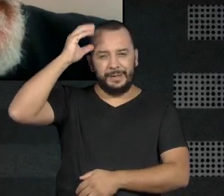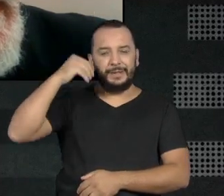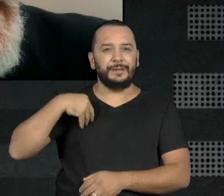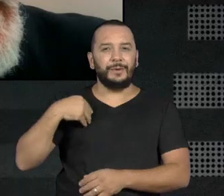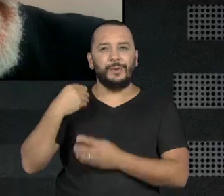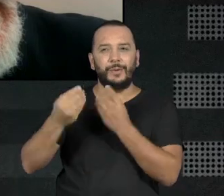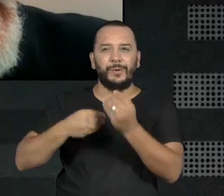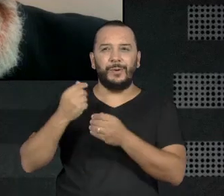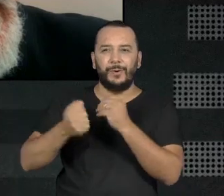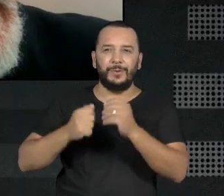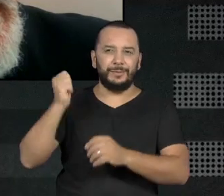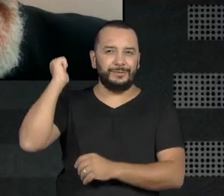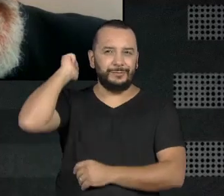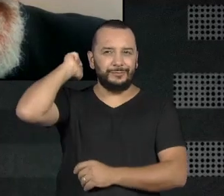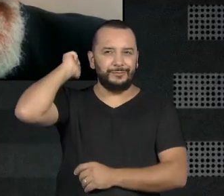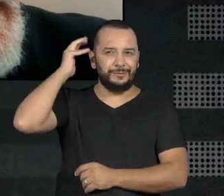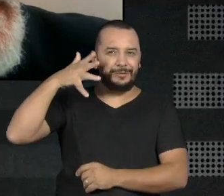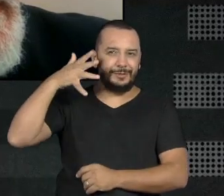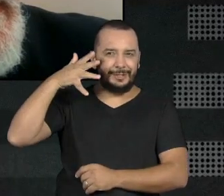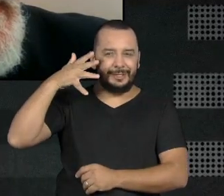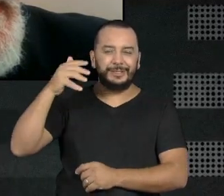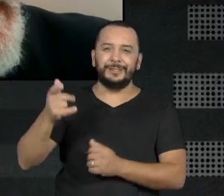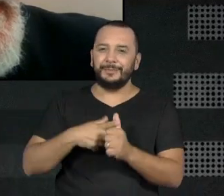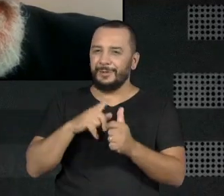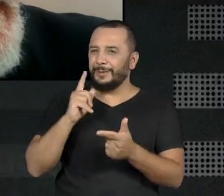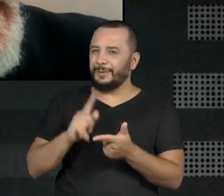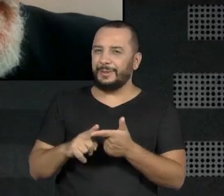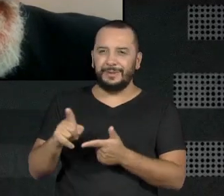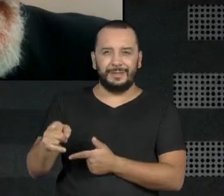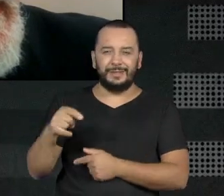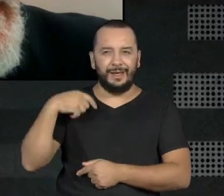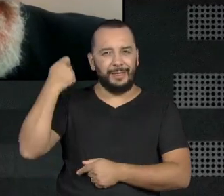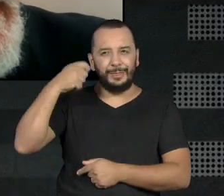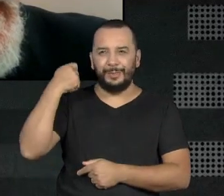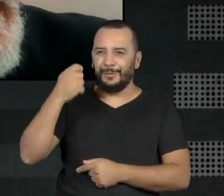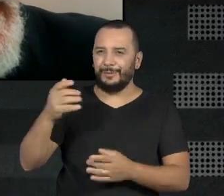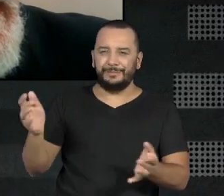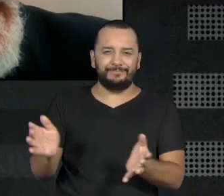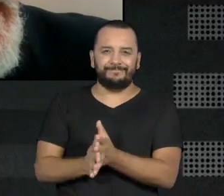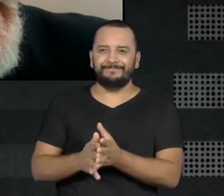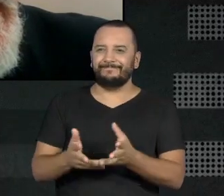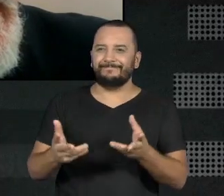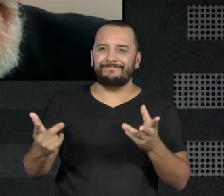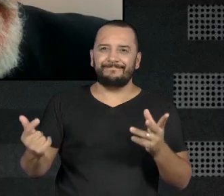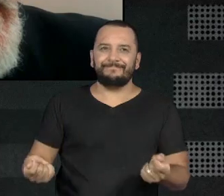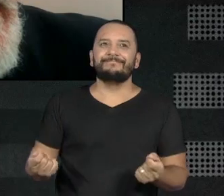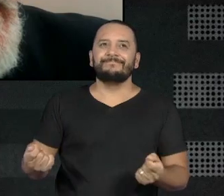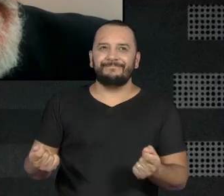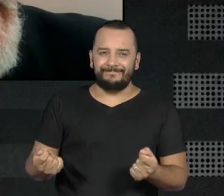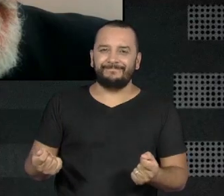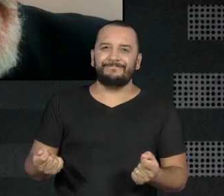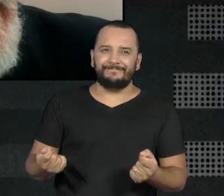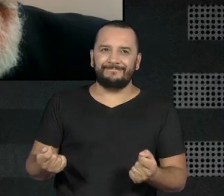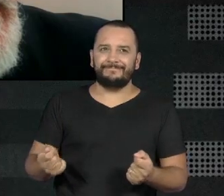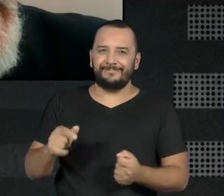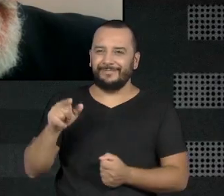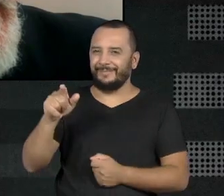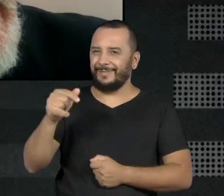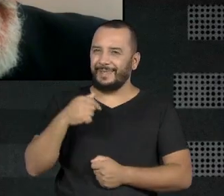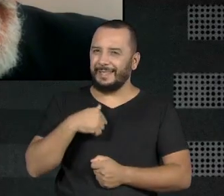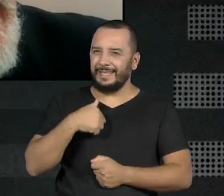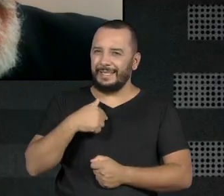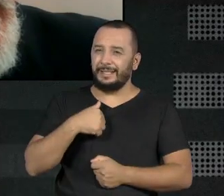shakespeariano, um mundo brestiniano, um ator consagrado, que eu diria assim, da Stipe, de um Vitório Gasman,